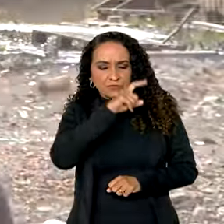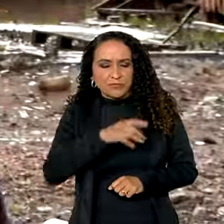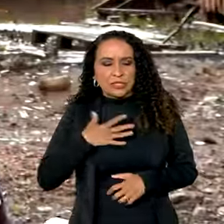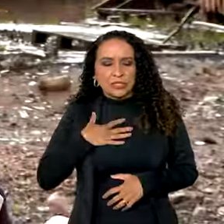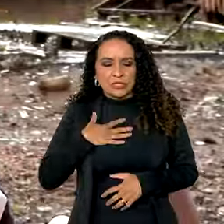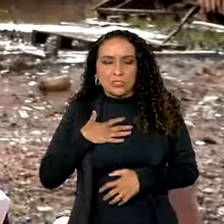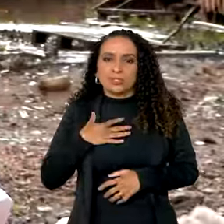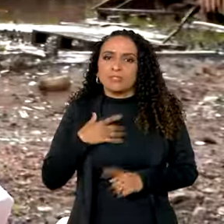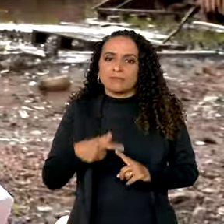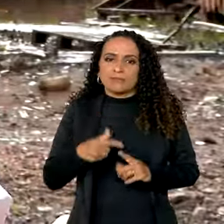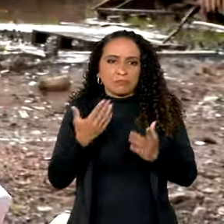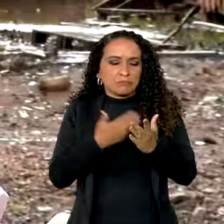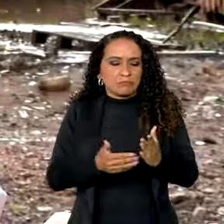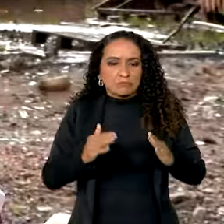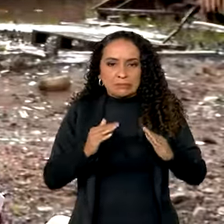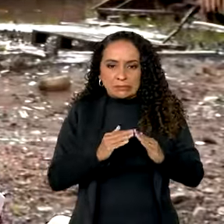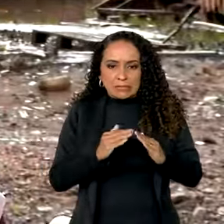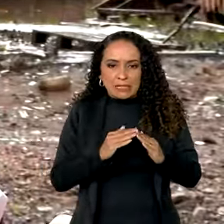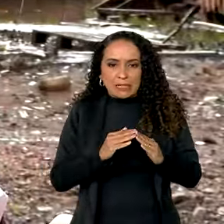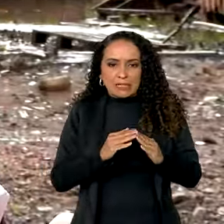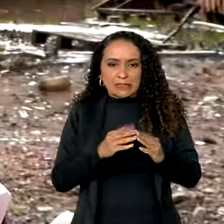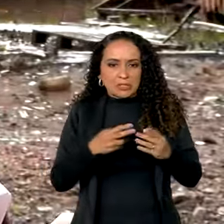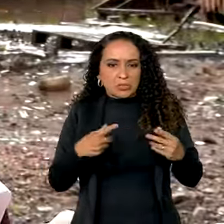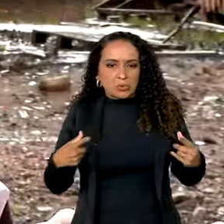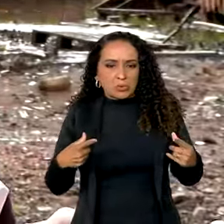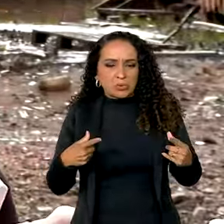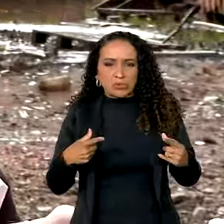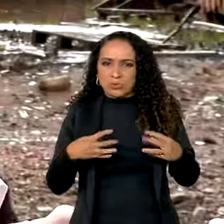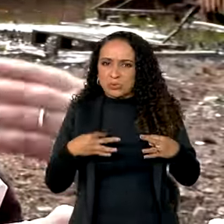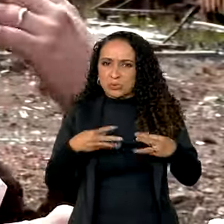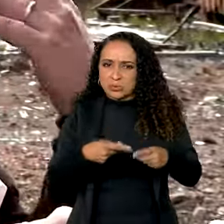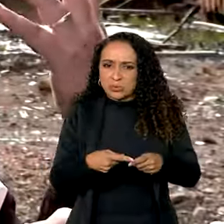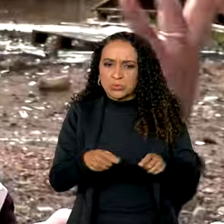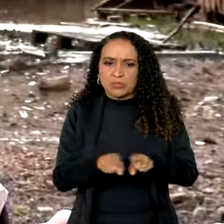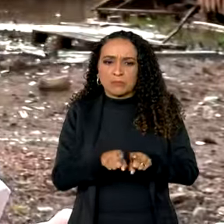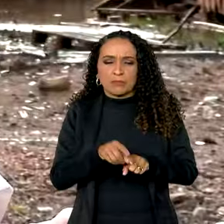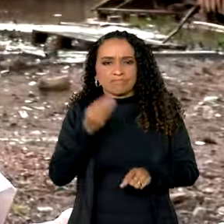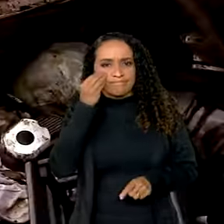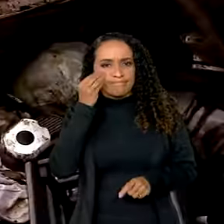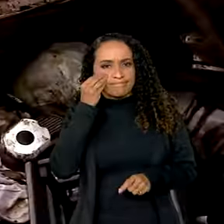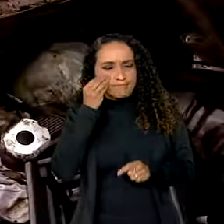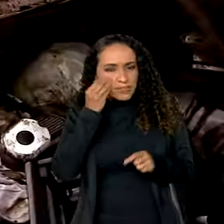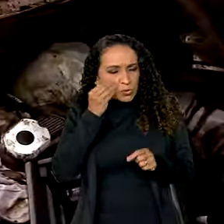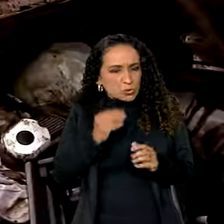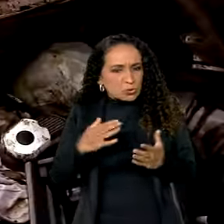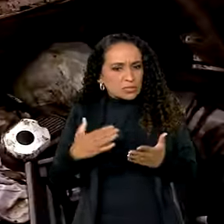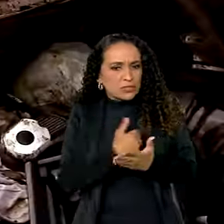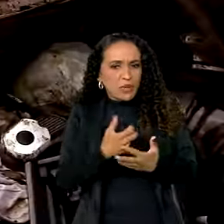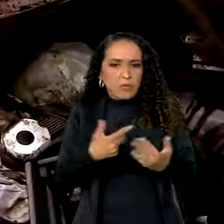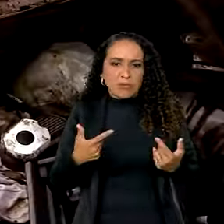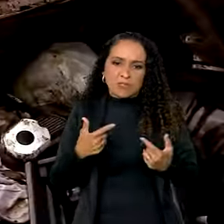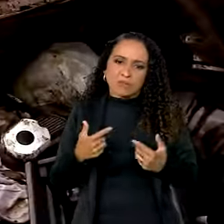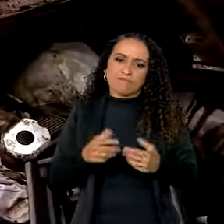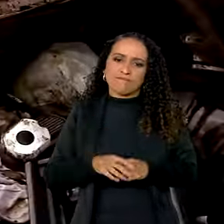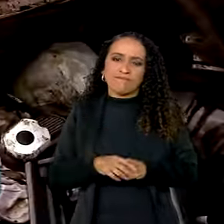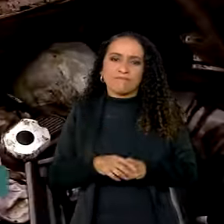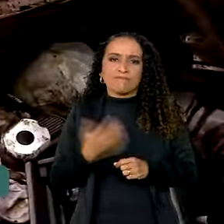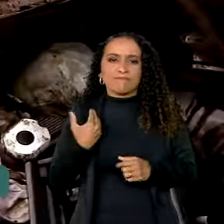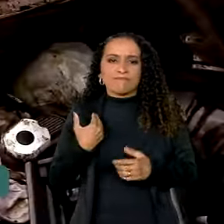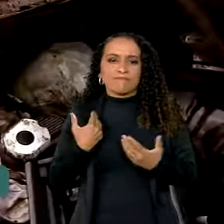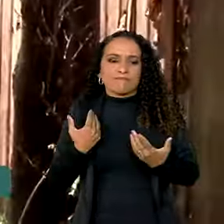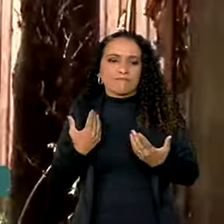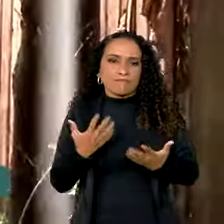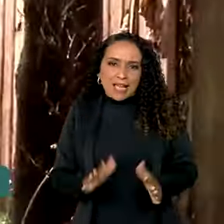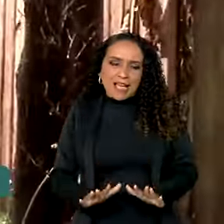sabe? A gente perdeu nossa casa, as coisas que estavam em cima. A gente tentou salvar alguma das coisas da casa botando no forro,